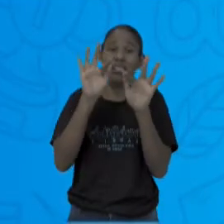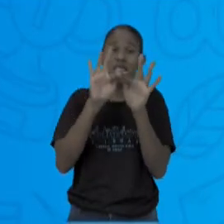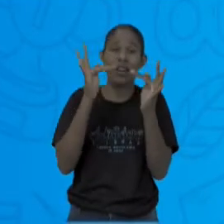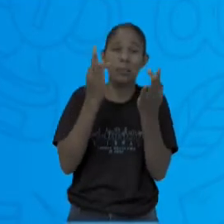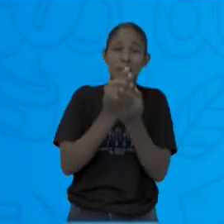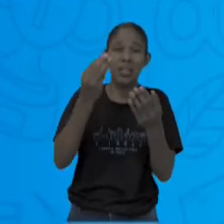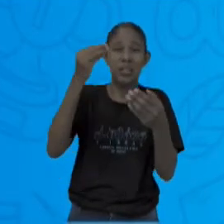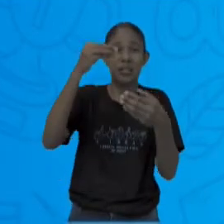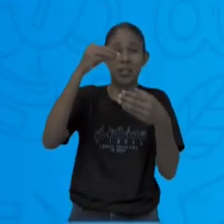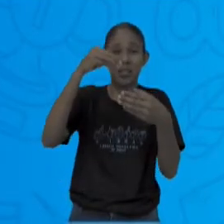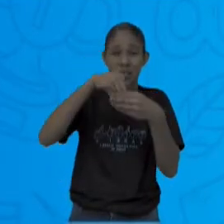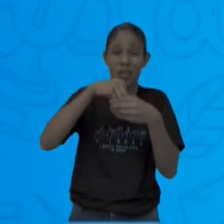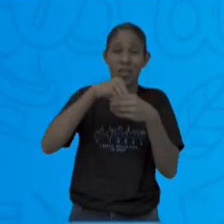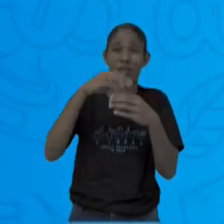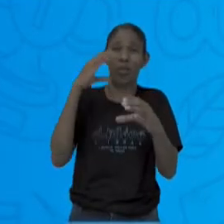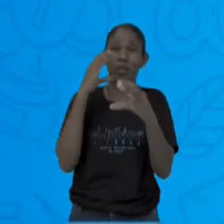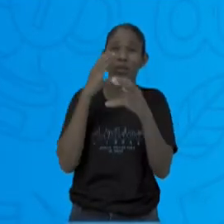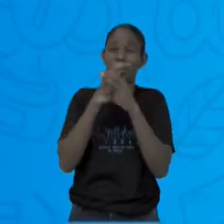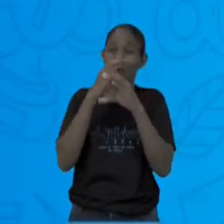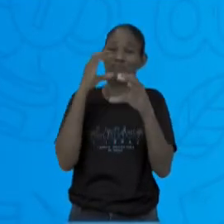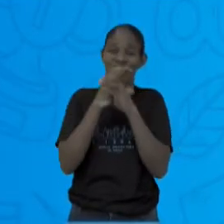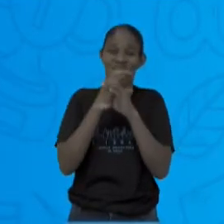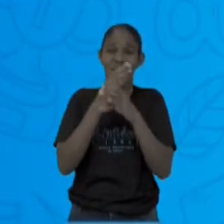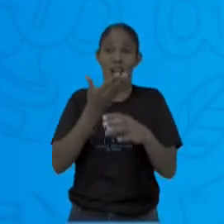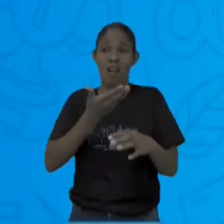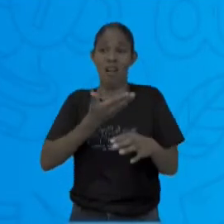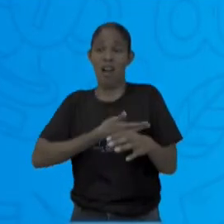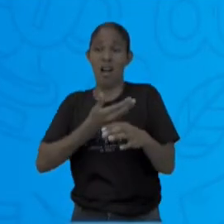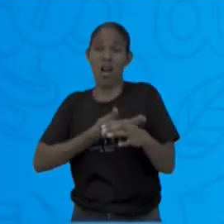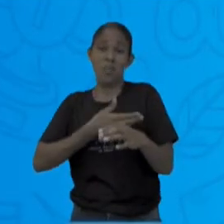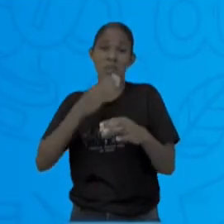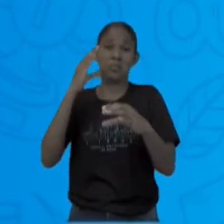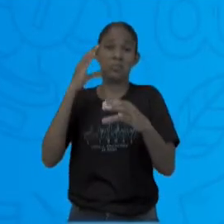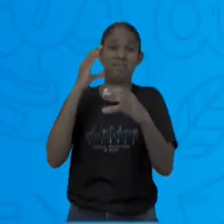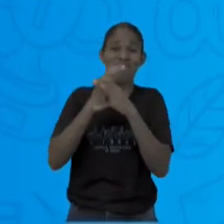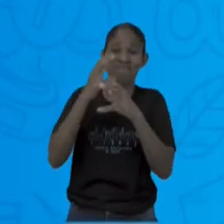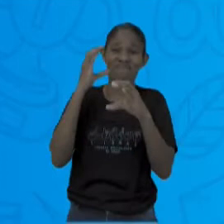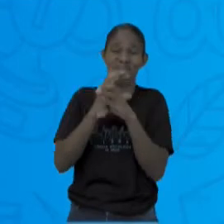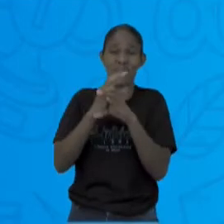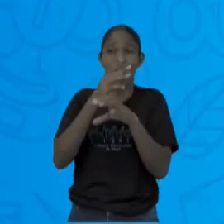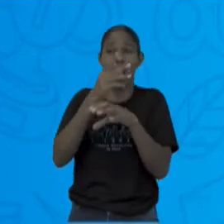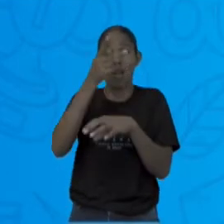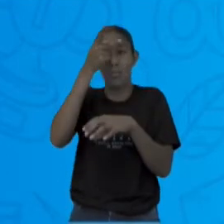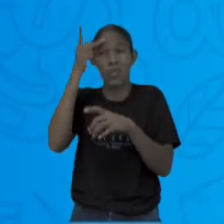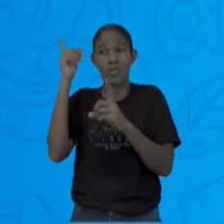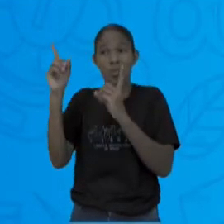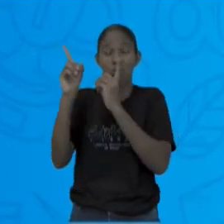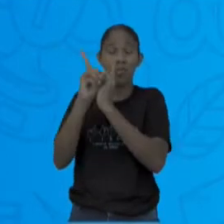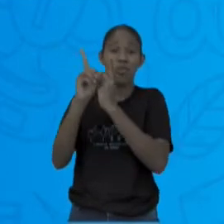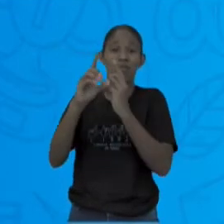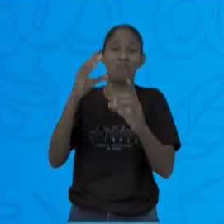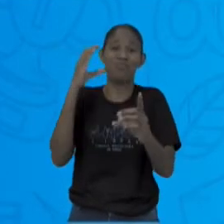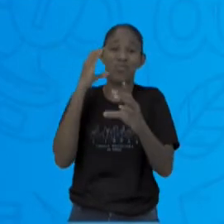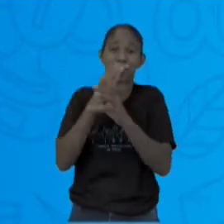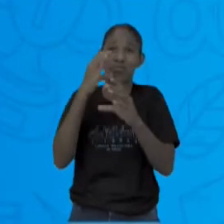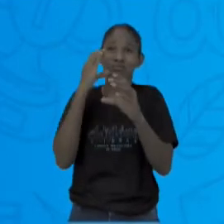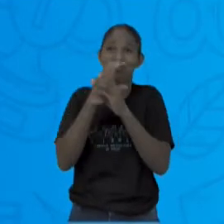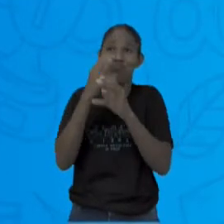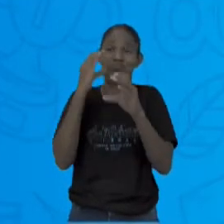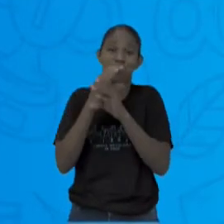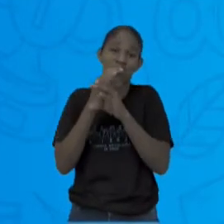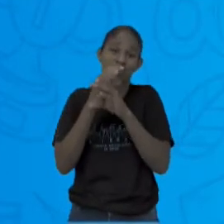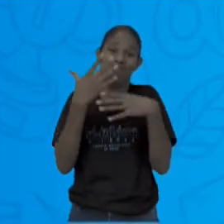é com pessoas que você conhece, se você não souber conversar,